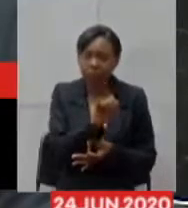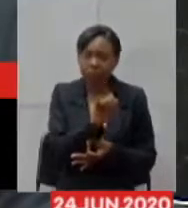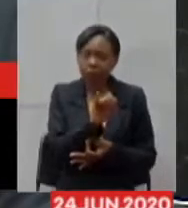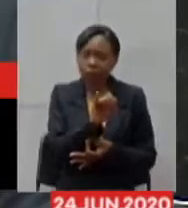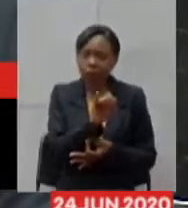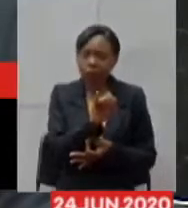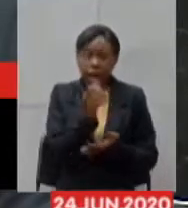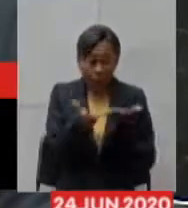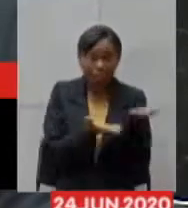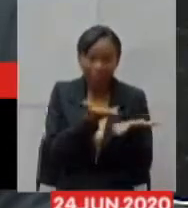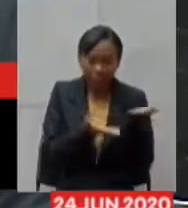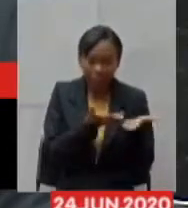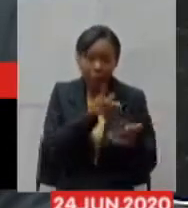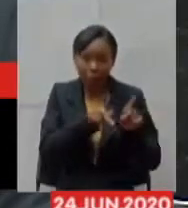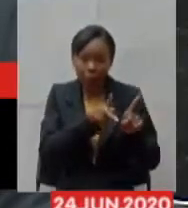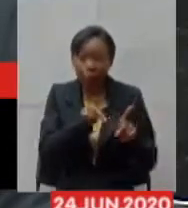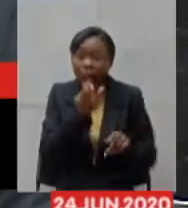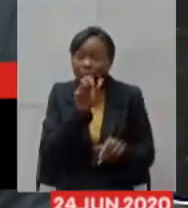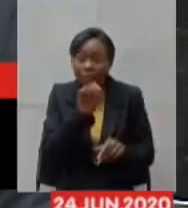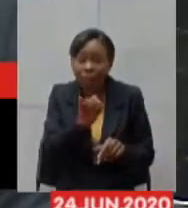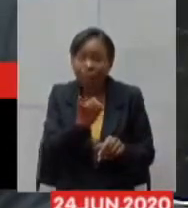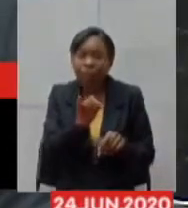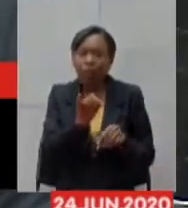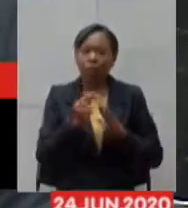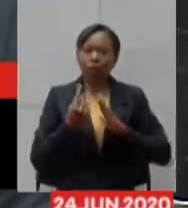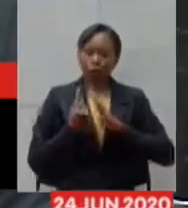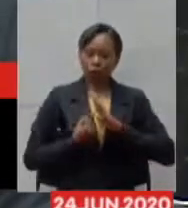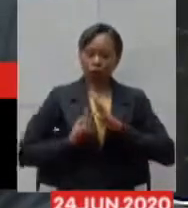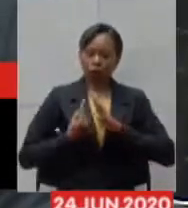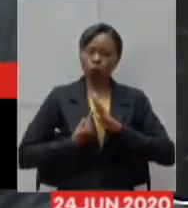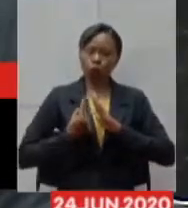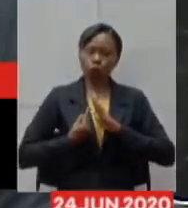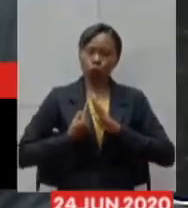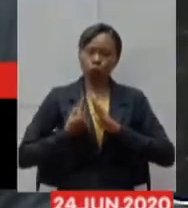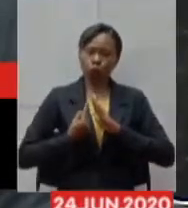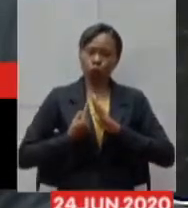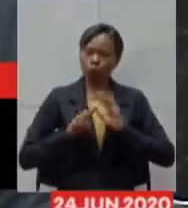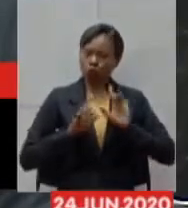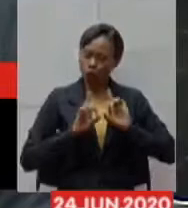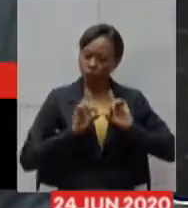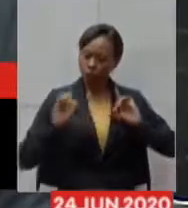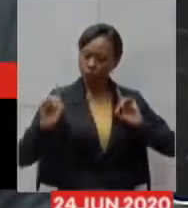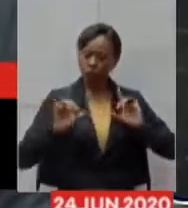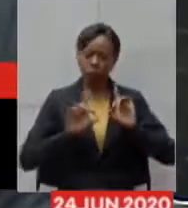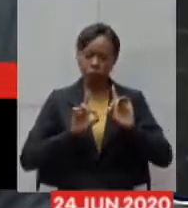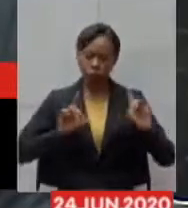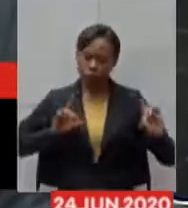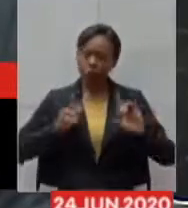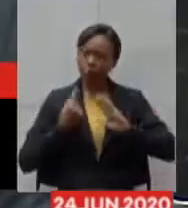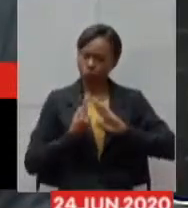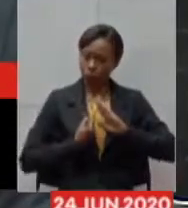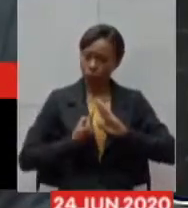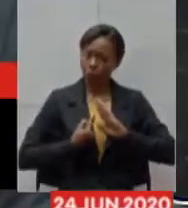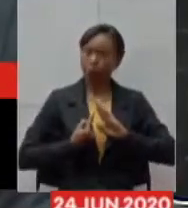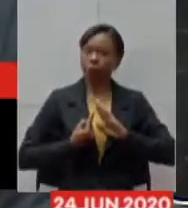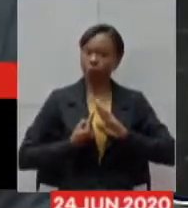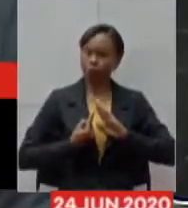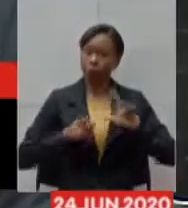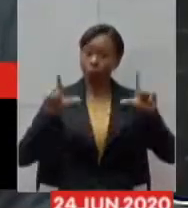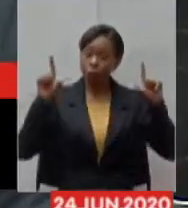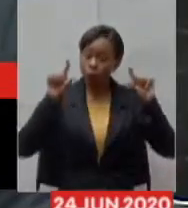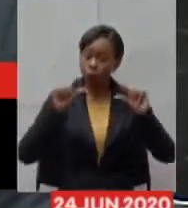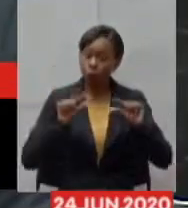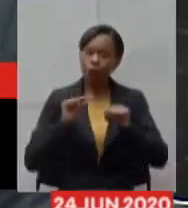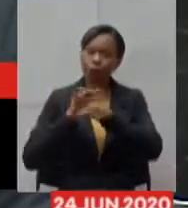termos um isolamento adequado de forma a reduzir a quantidade de pessoas que cheguem caso contrário fica